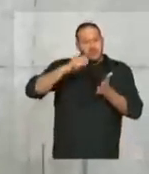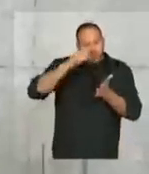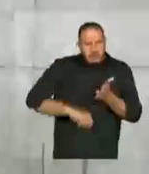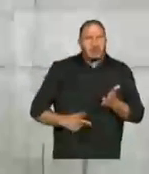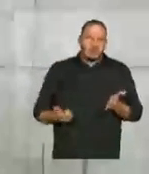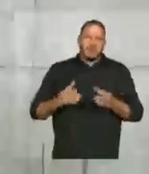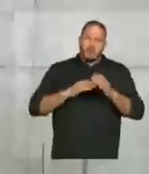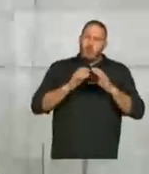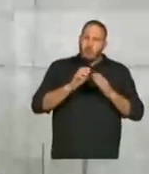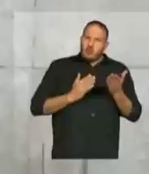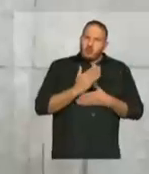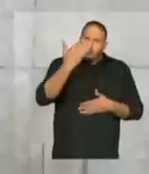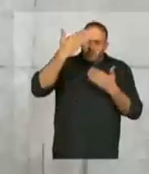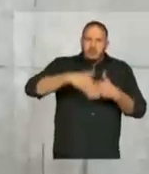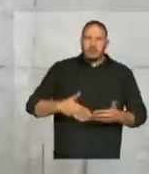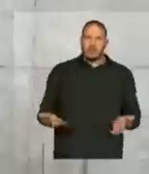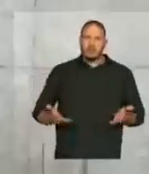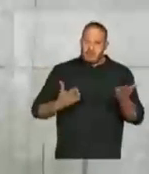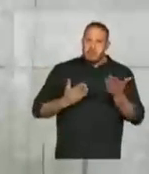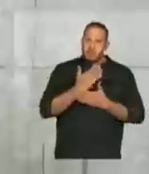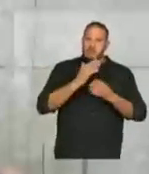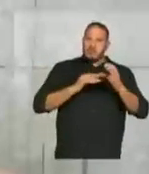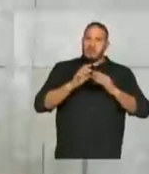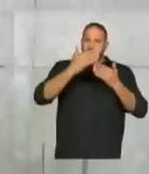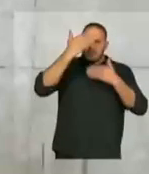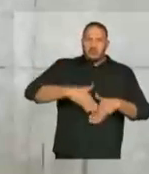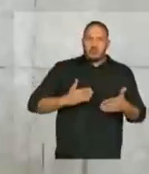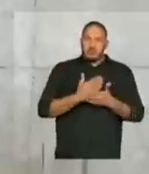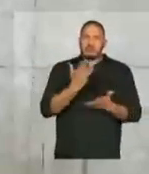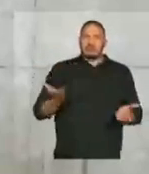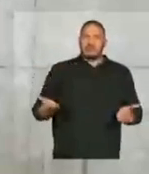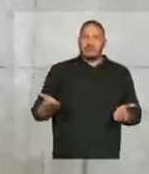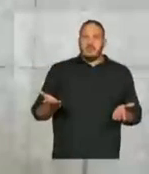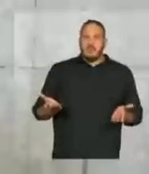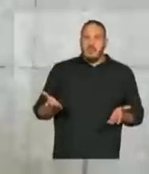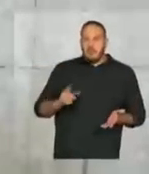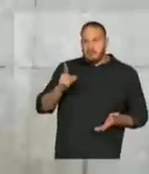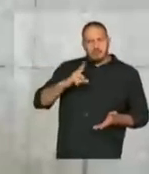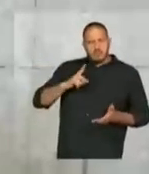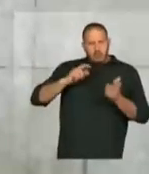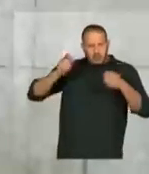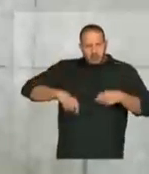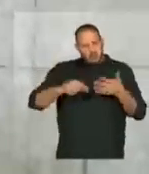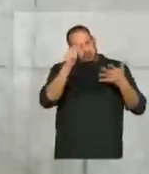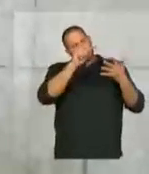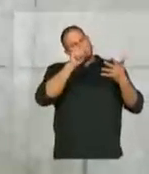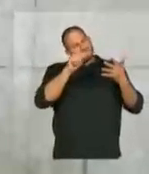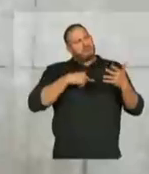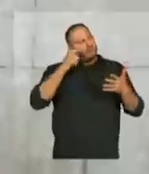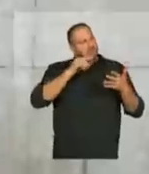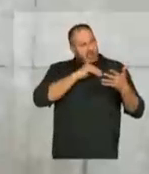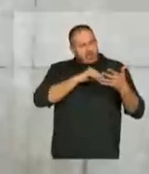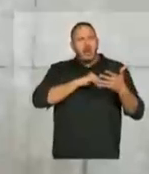um concurso, porque ele passou num concurso público. Passou num concurso público. Esse concurso público tinha condições. Você vai ganhar